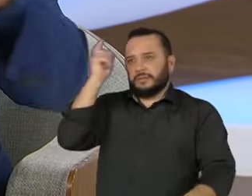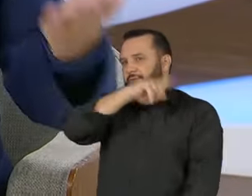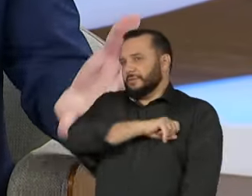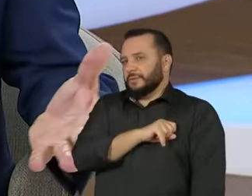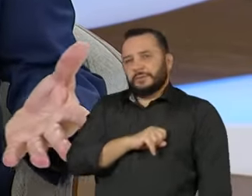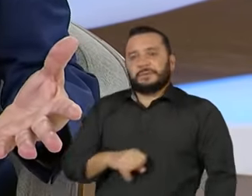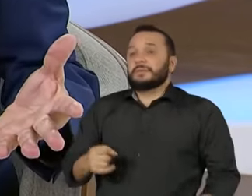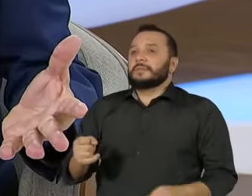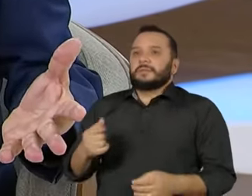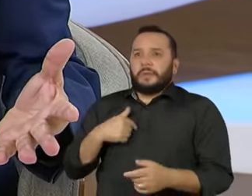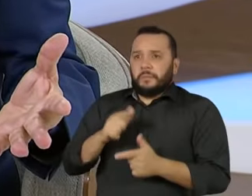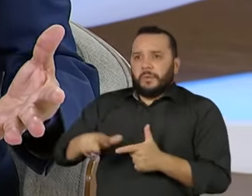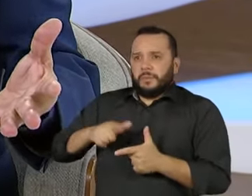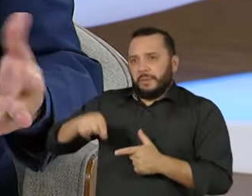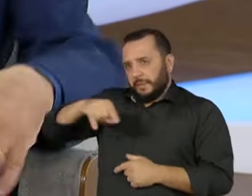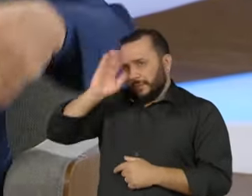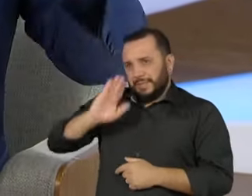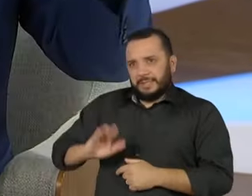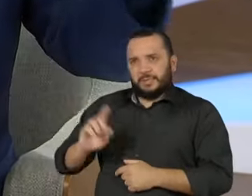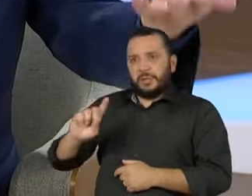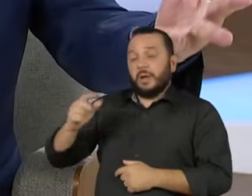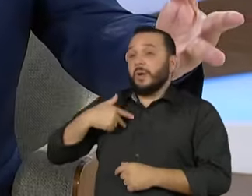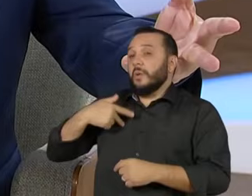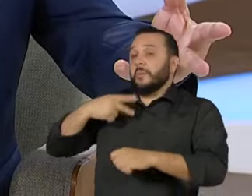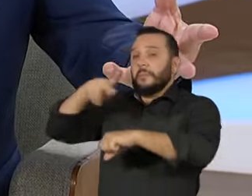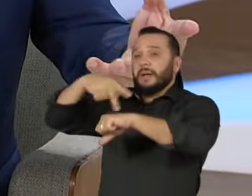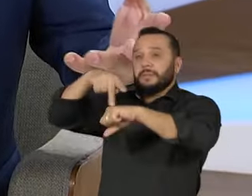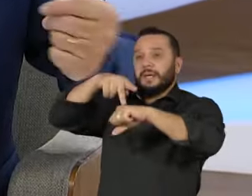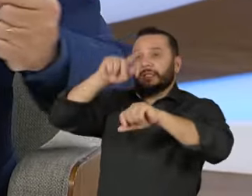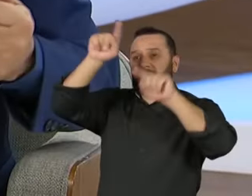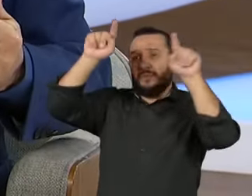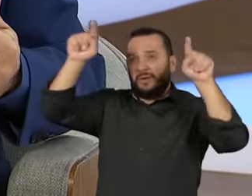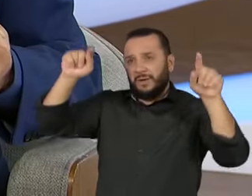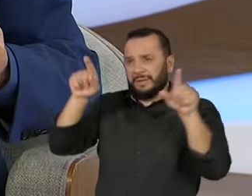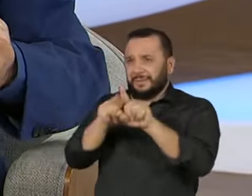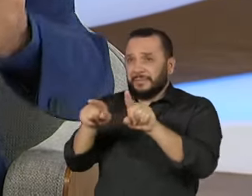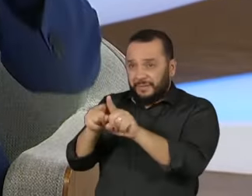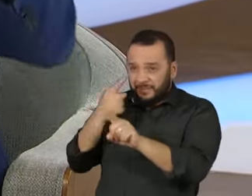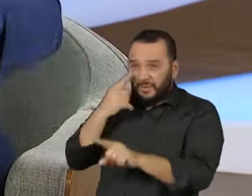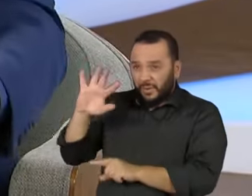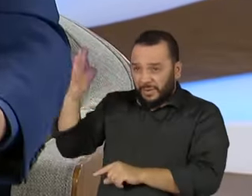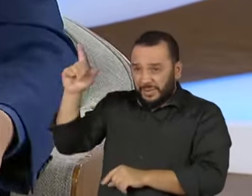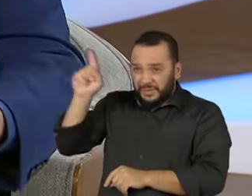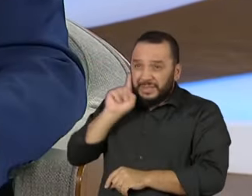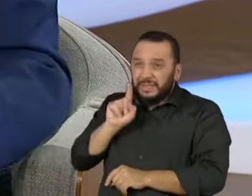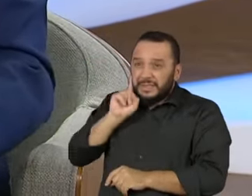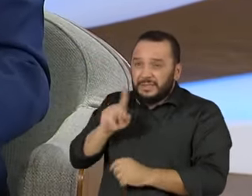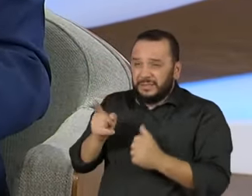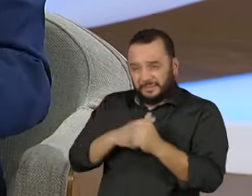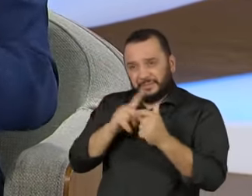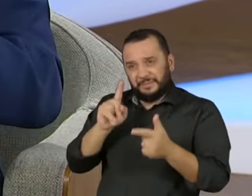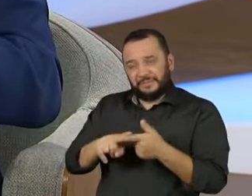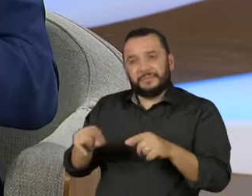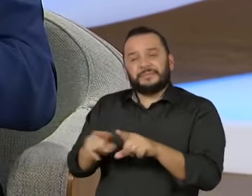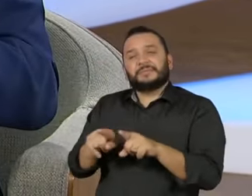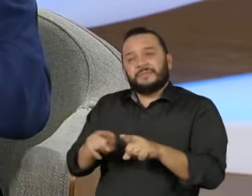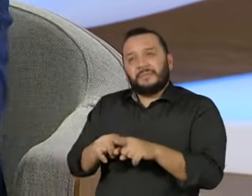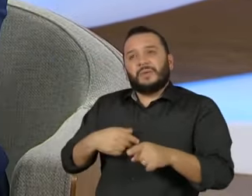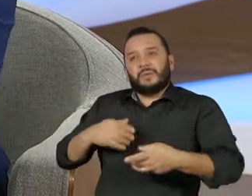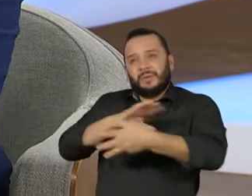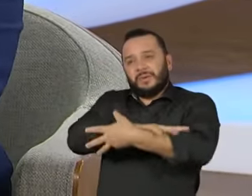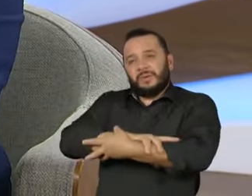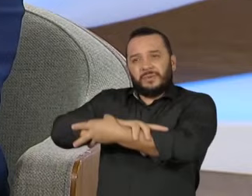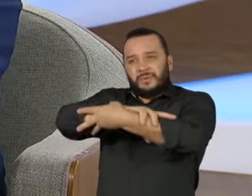presente nas democracias mundo afora. Olha o que aconteceu e continua acontecendo nos Estados Unidos. Olha o que aconteceu no Brexit. Então, assim,